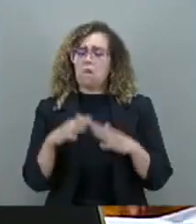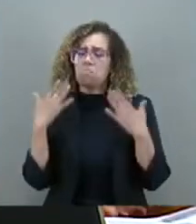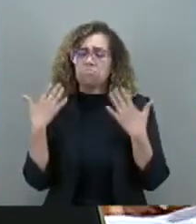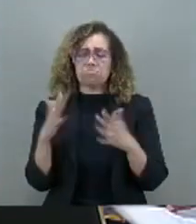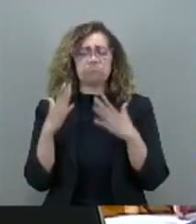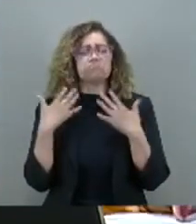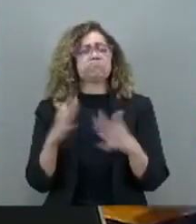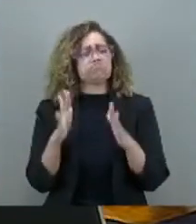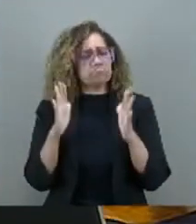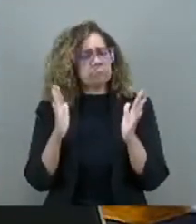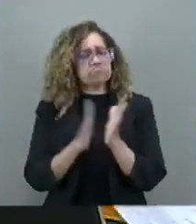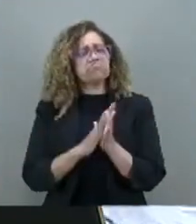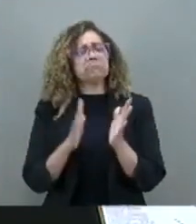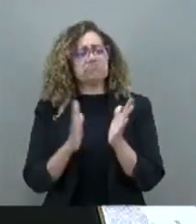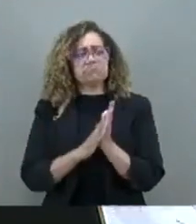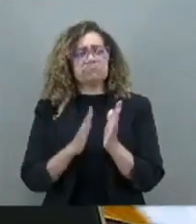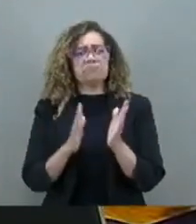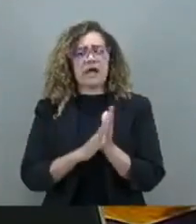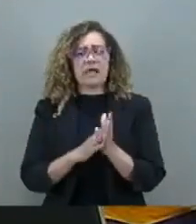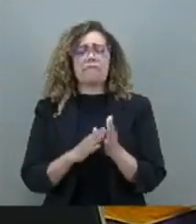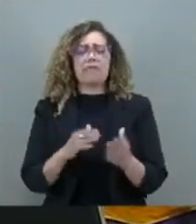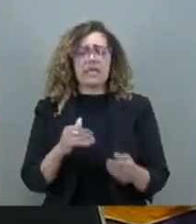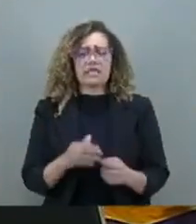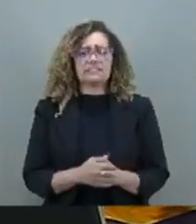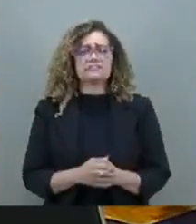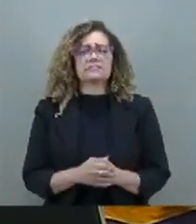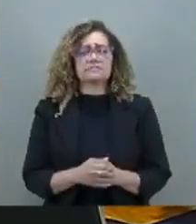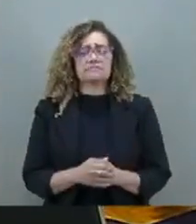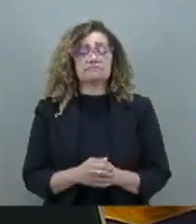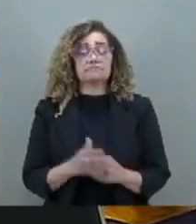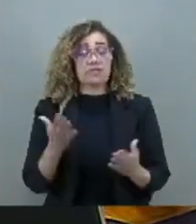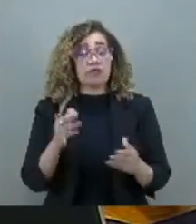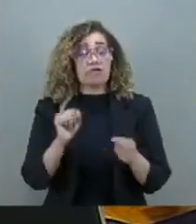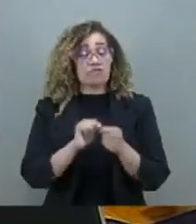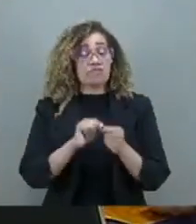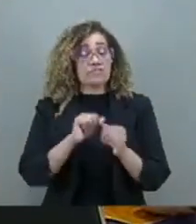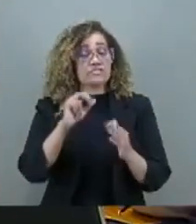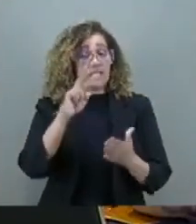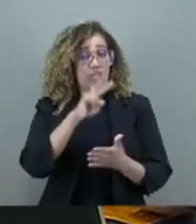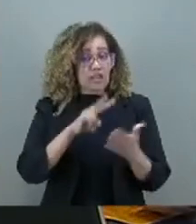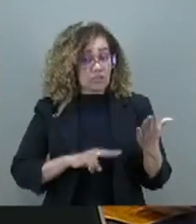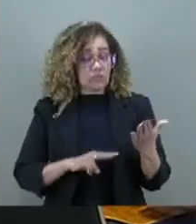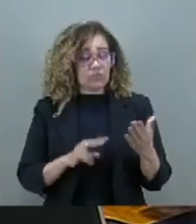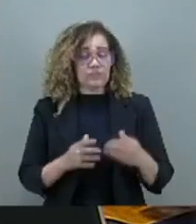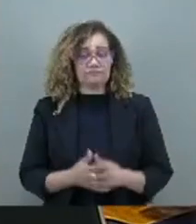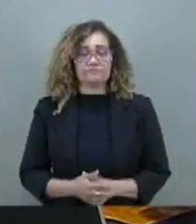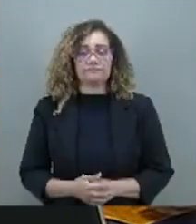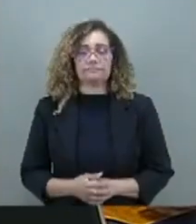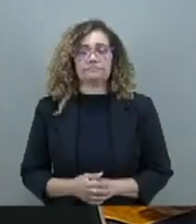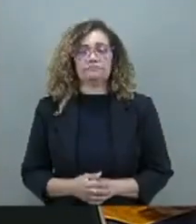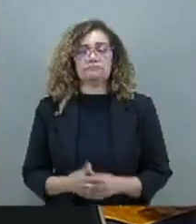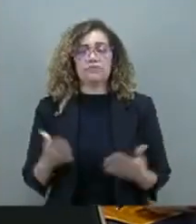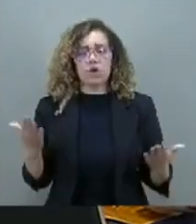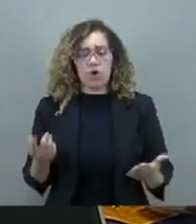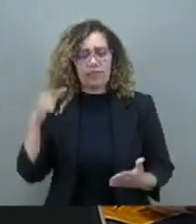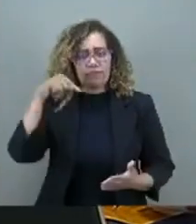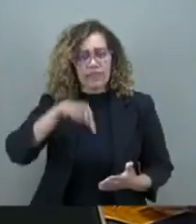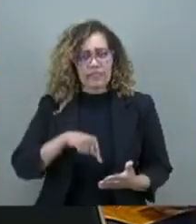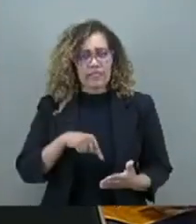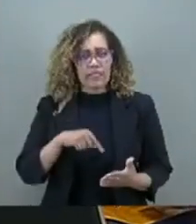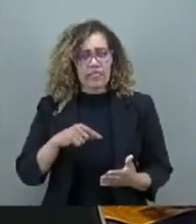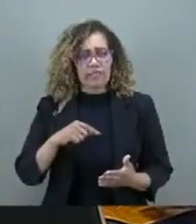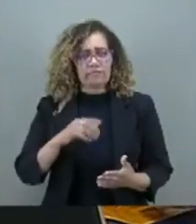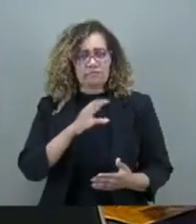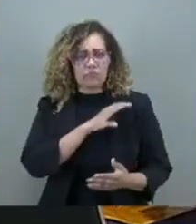pela iniciativa. Vou fazer a leitura, senhor presidente. Venha esta comissão para